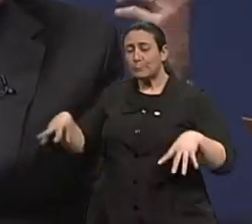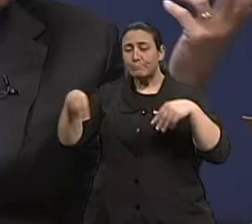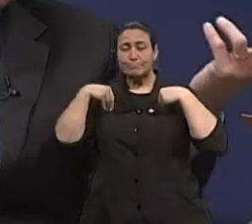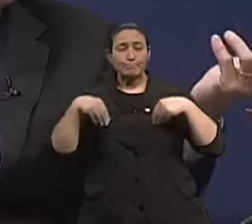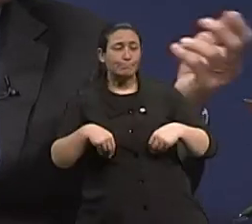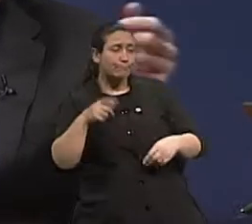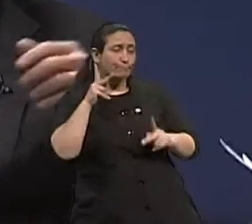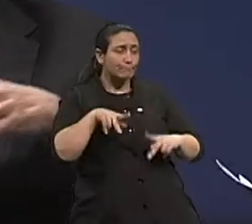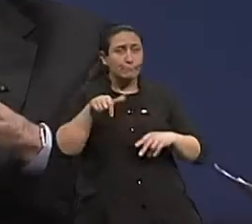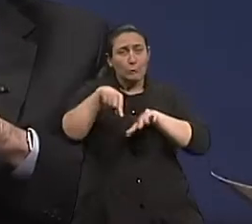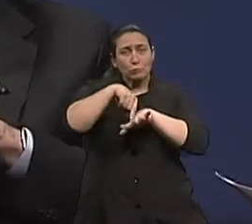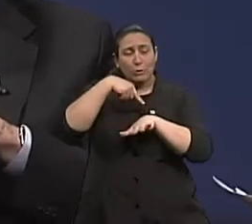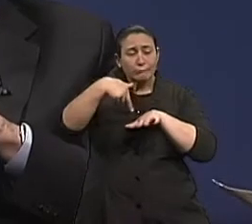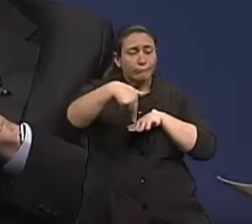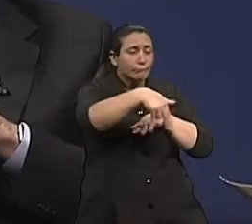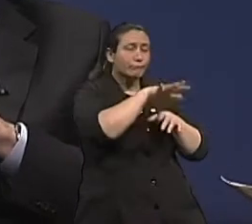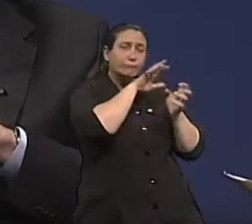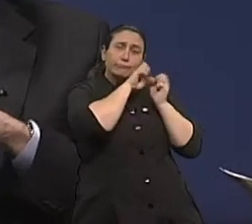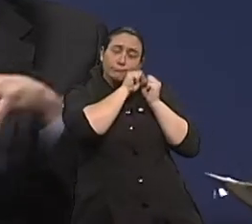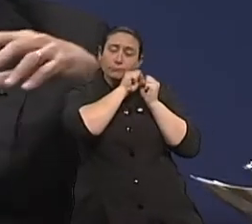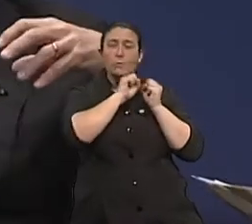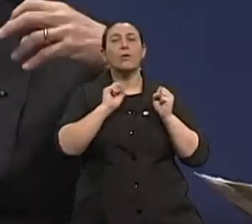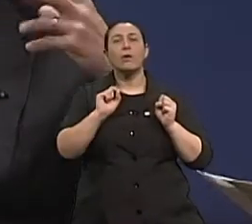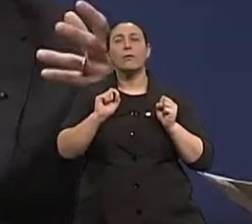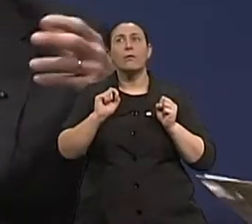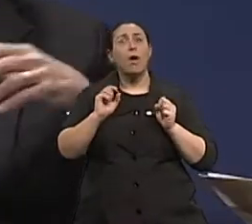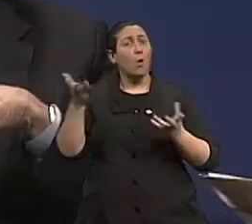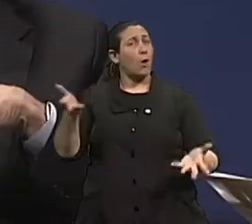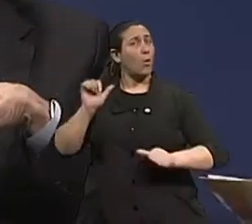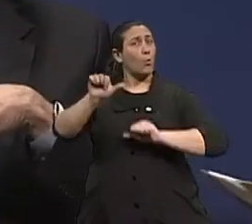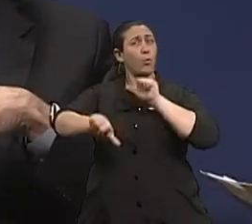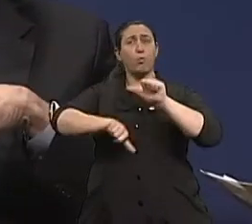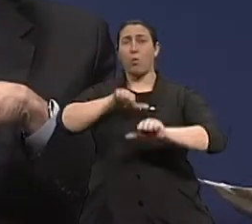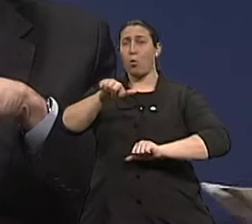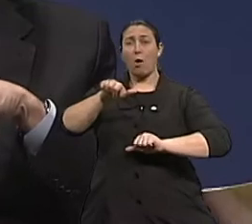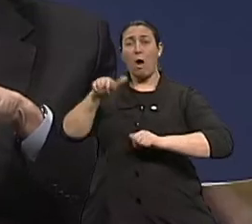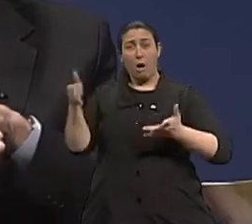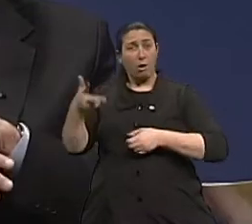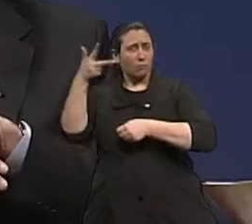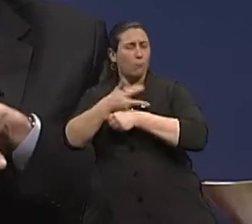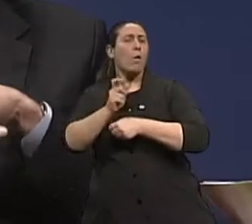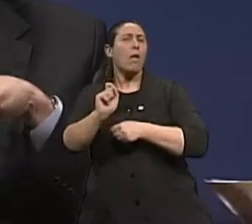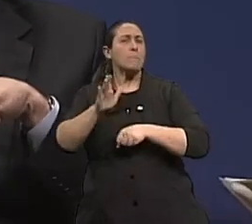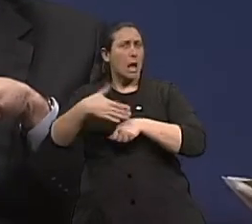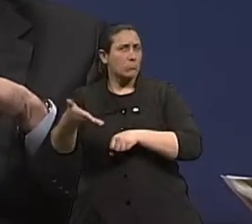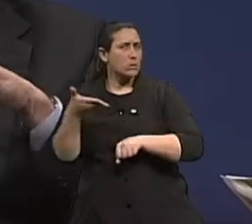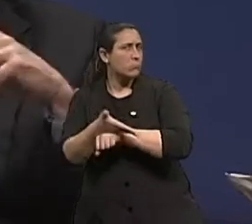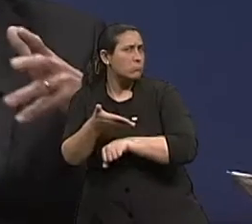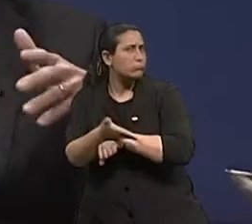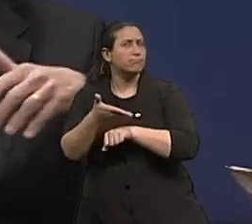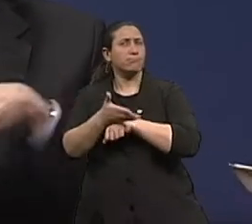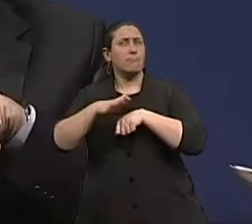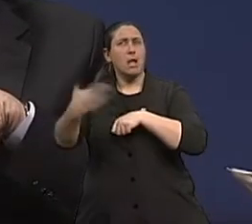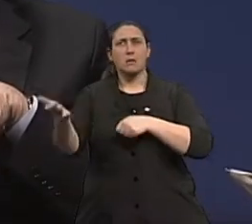aposentava, ia para os aposentos. Isso, ia para aposentos, né? Está dando lugar a um novo idoso, mais participativo, mais